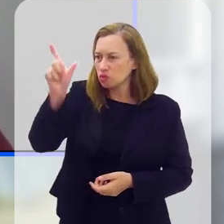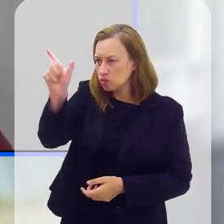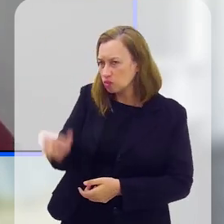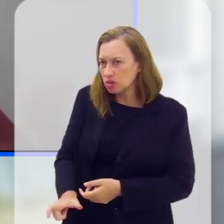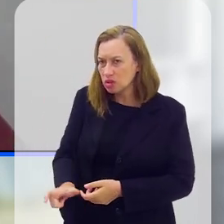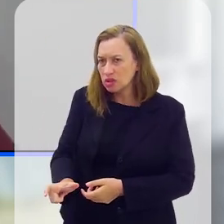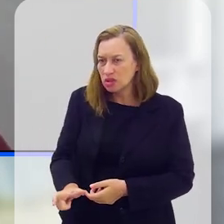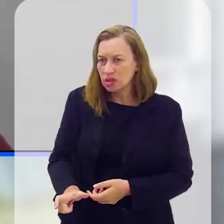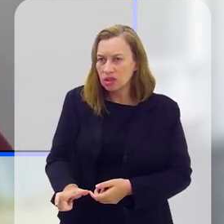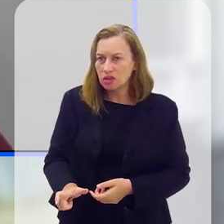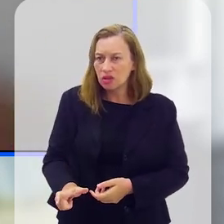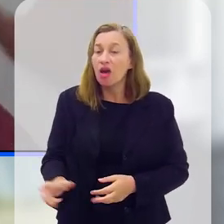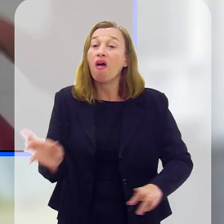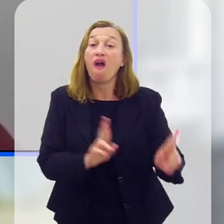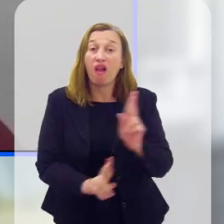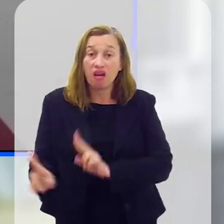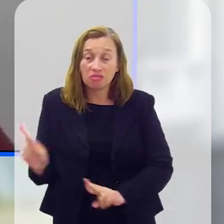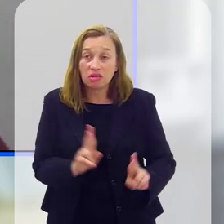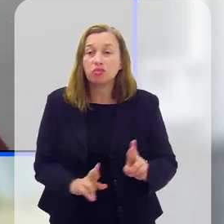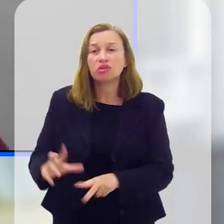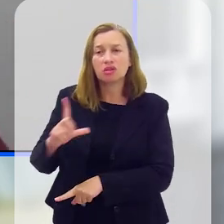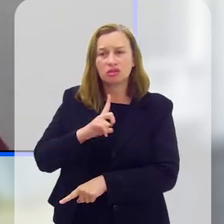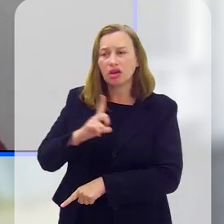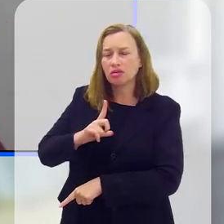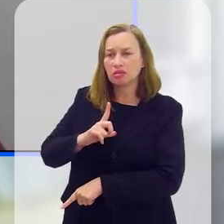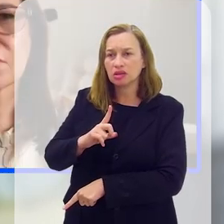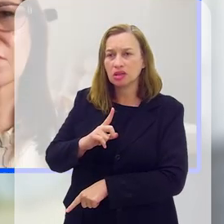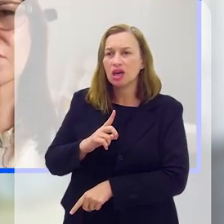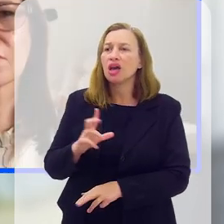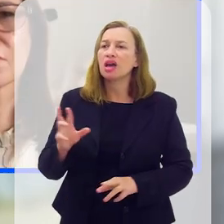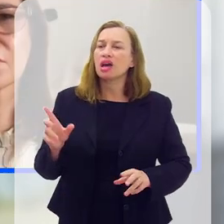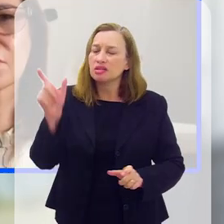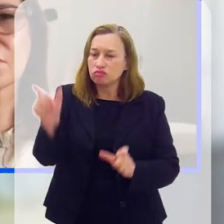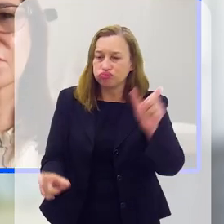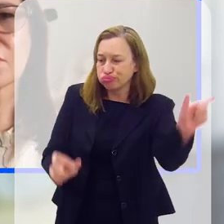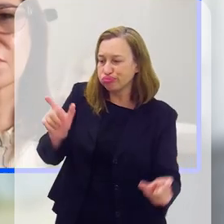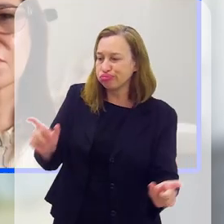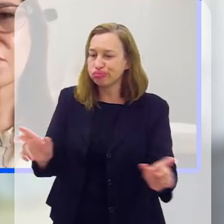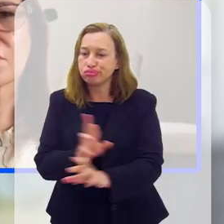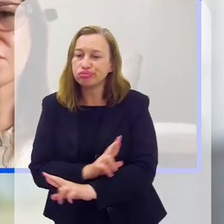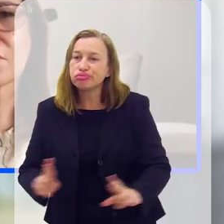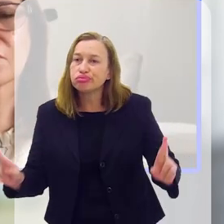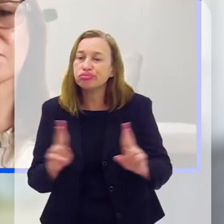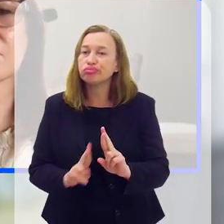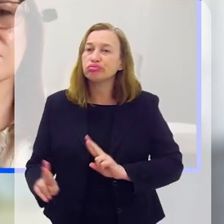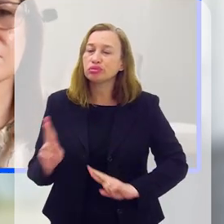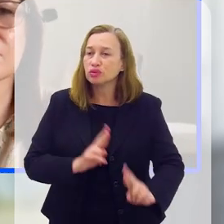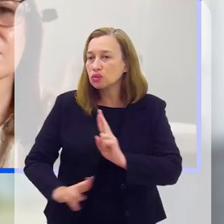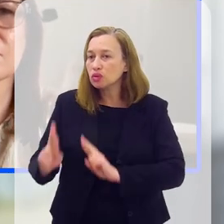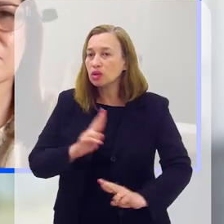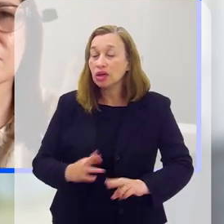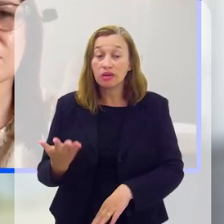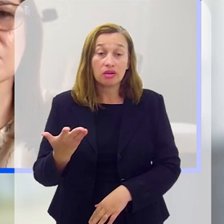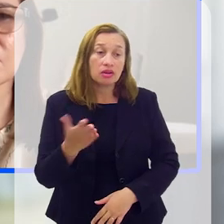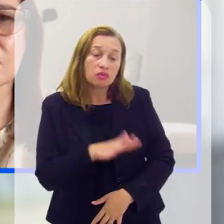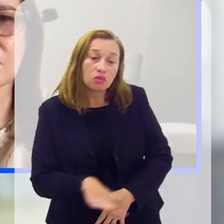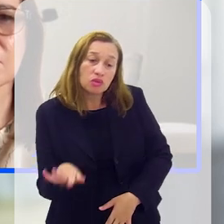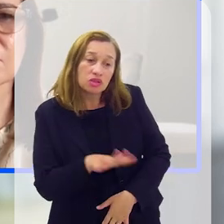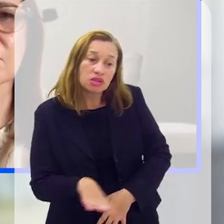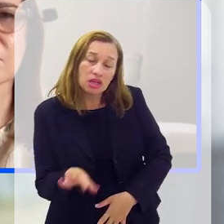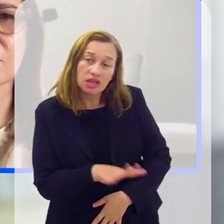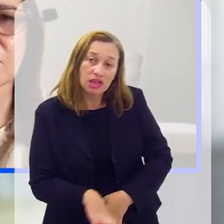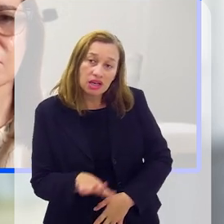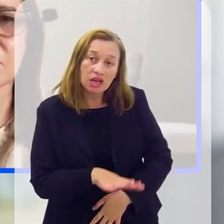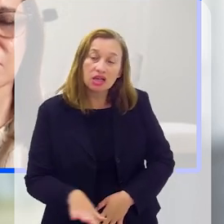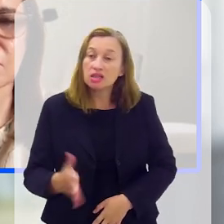de vida de alguém, na minha opinião, é a qualidade das relações que essa pessoa tem. E essas relações, elas começam na infância, com os coleguinhas, com os